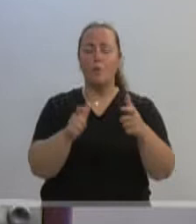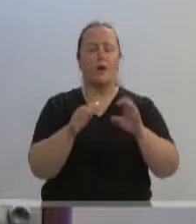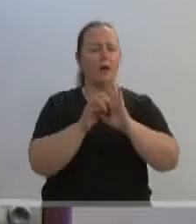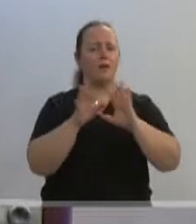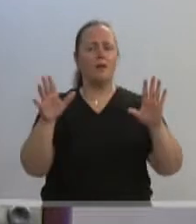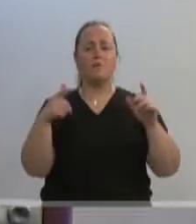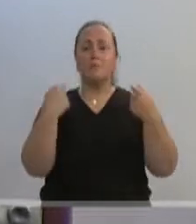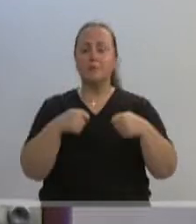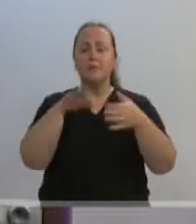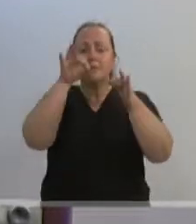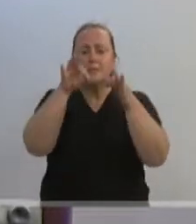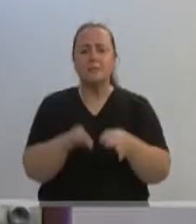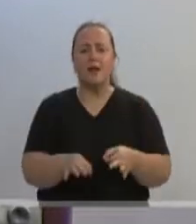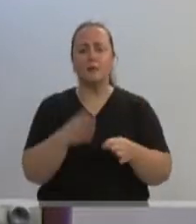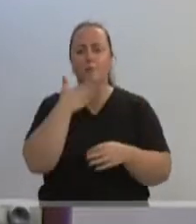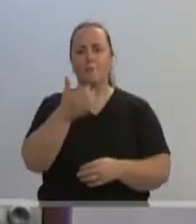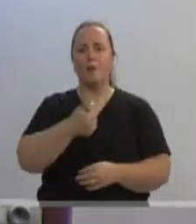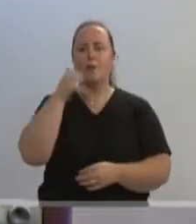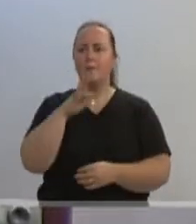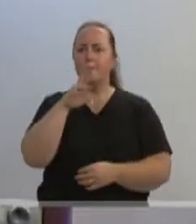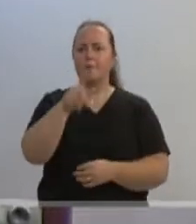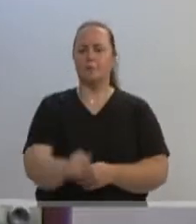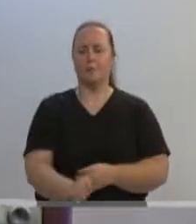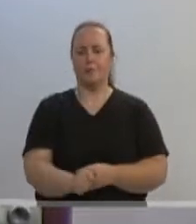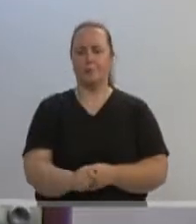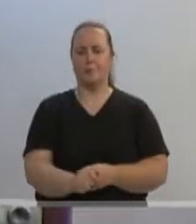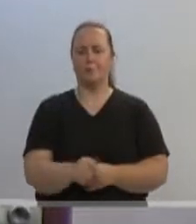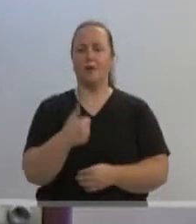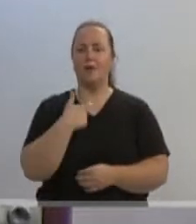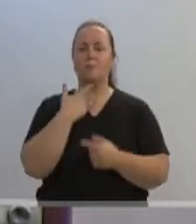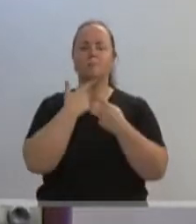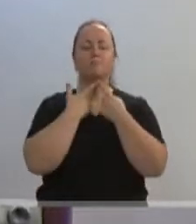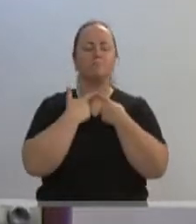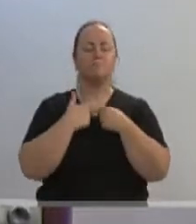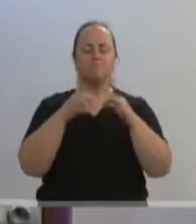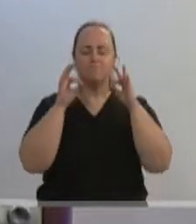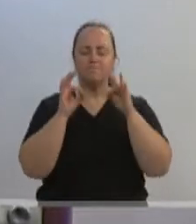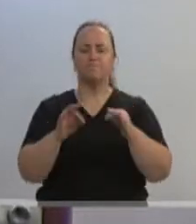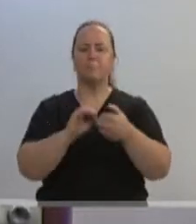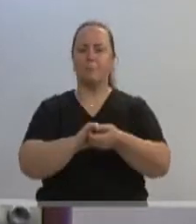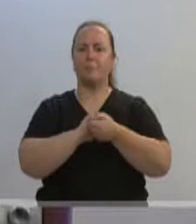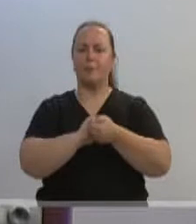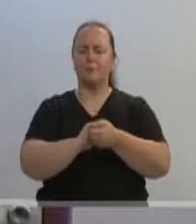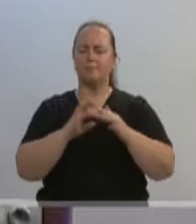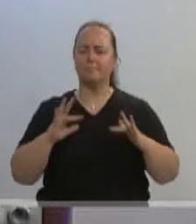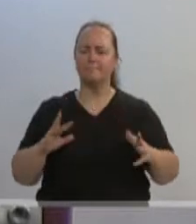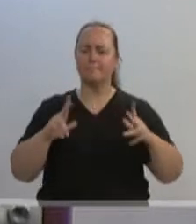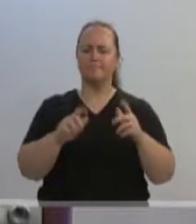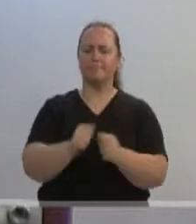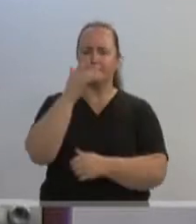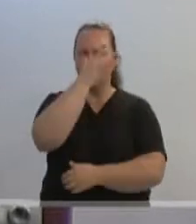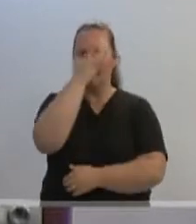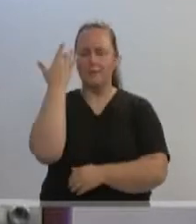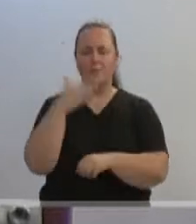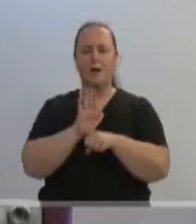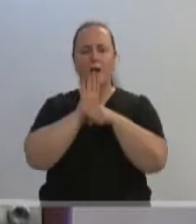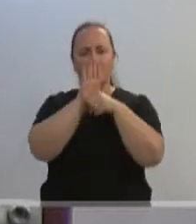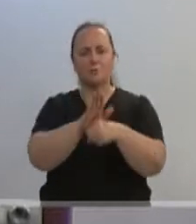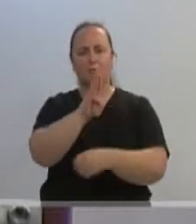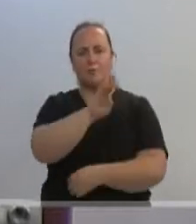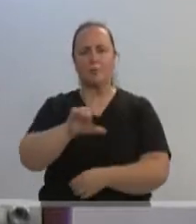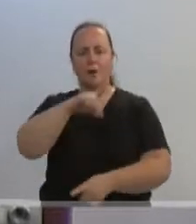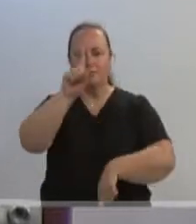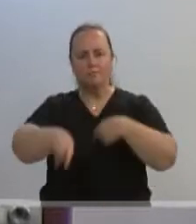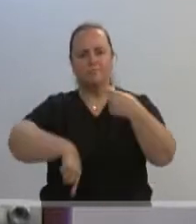nos morros, queremos melhorias para todos. Então, o que eu desejo realmente é parabéns para todos que fazem dessa cidade um exemplo de